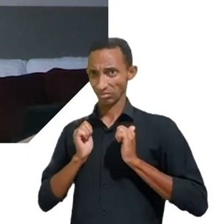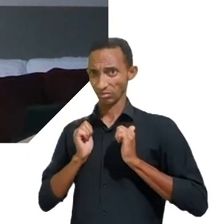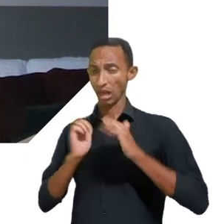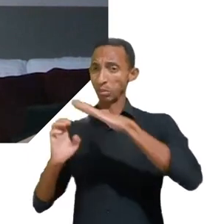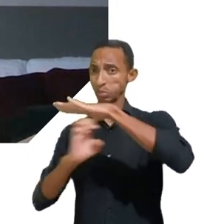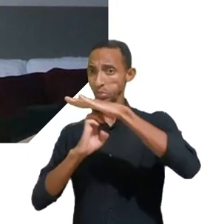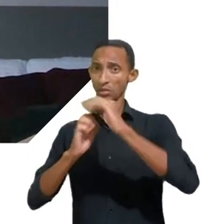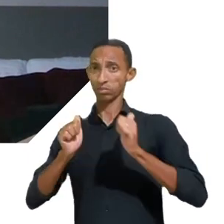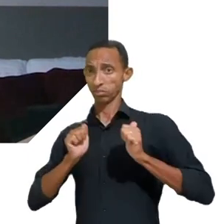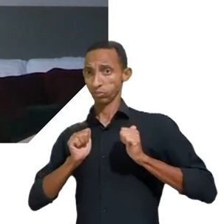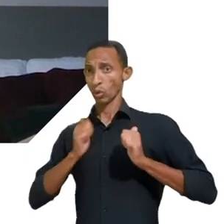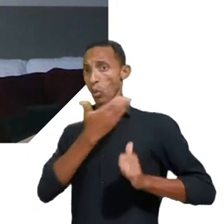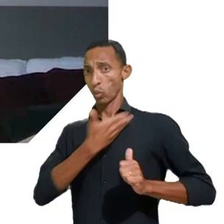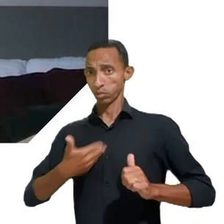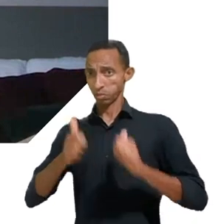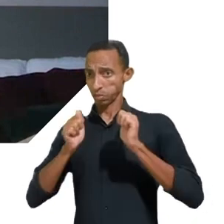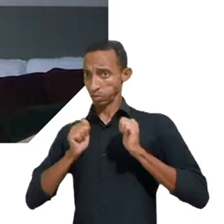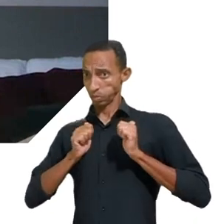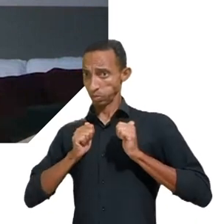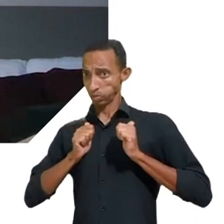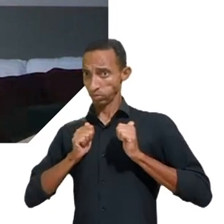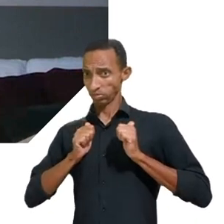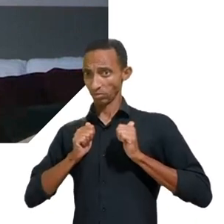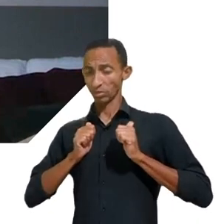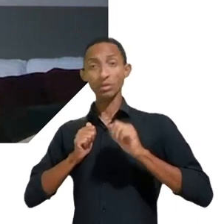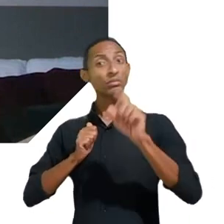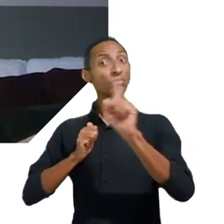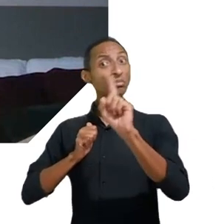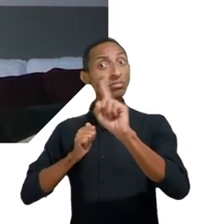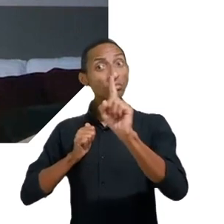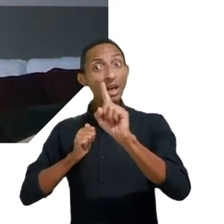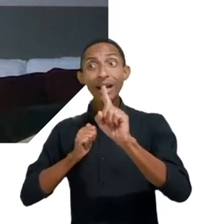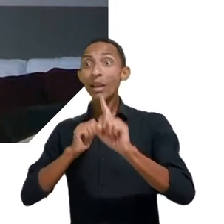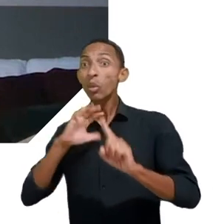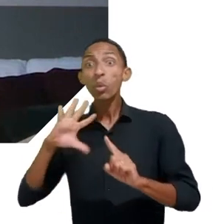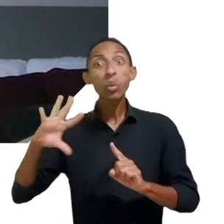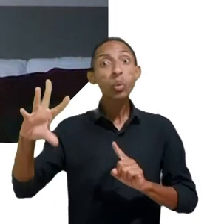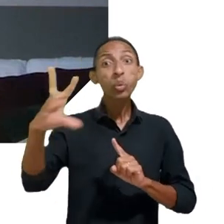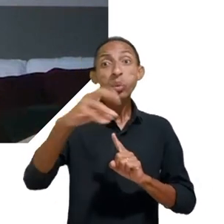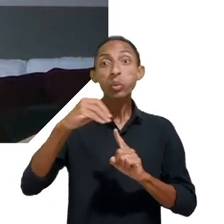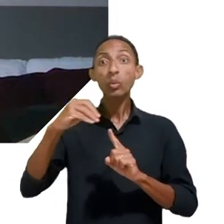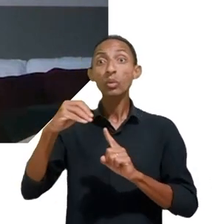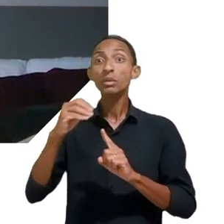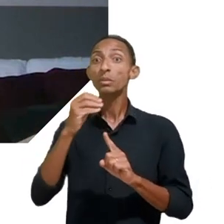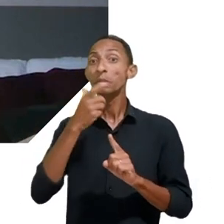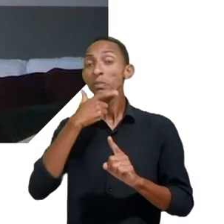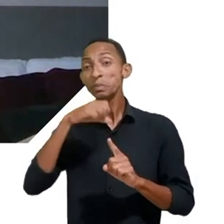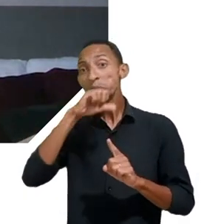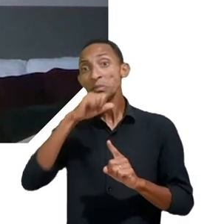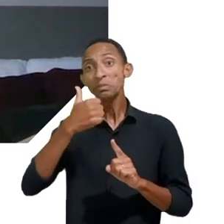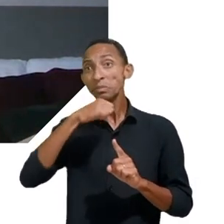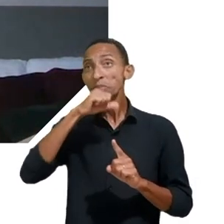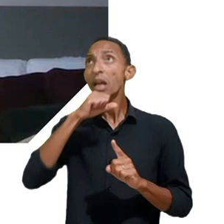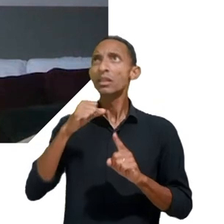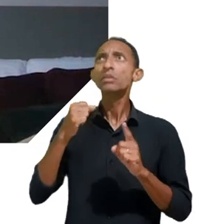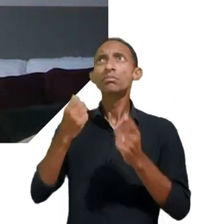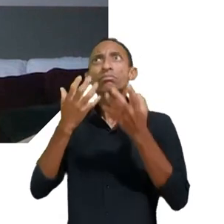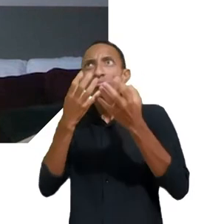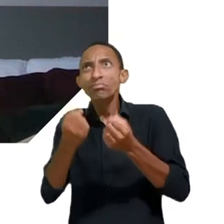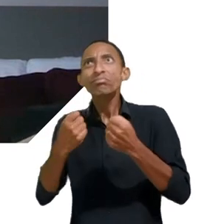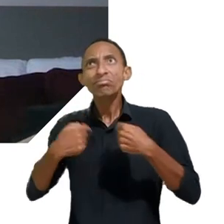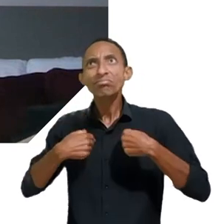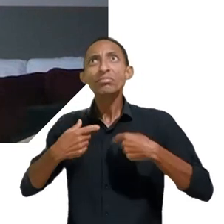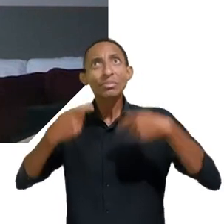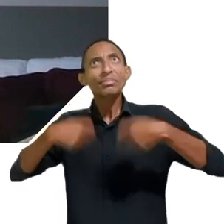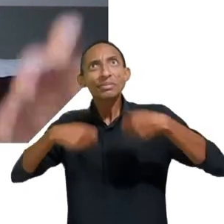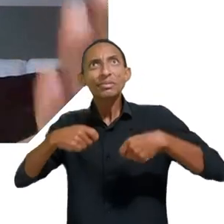não acho que seja suficiente, não é suficiente o pai ou a mãe dizer que consente, quando a gente fala de um documento, quando